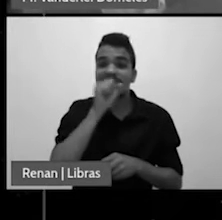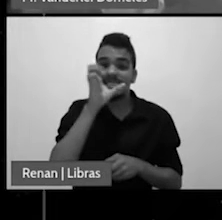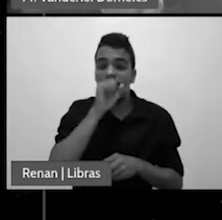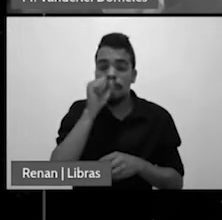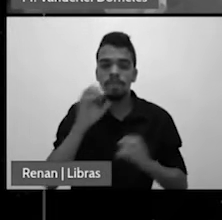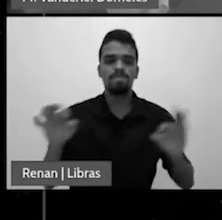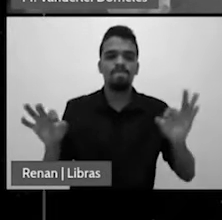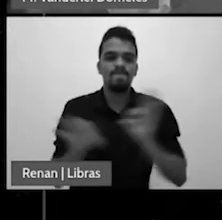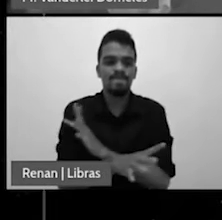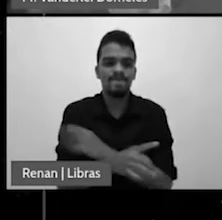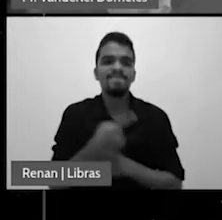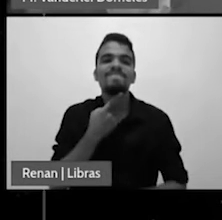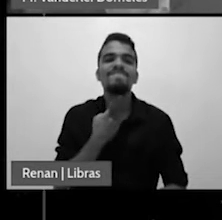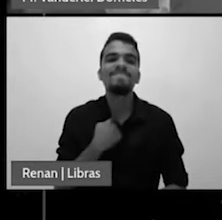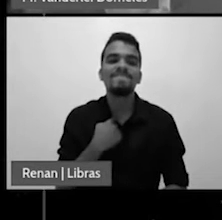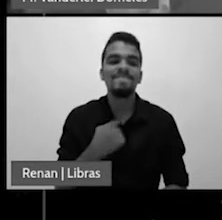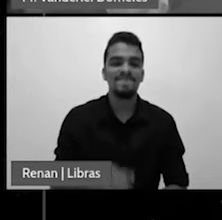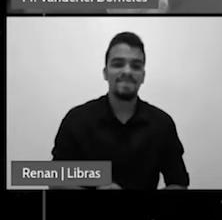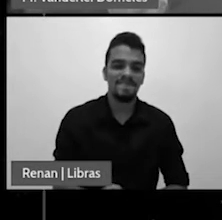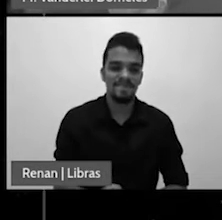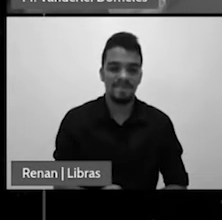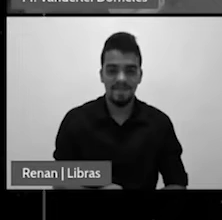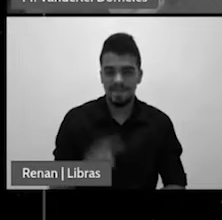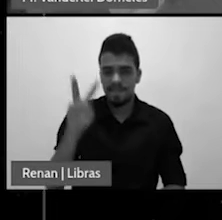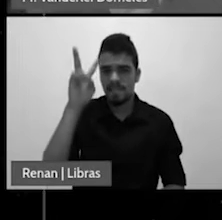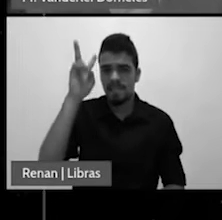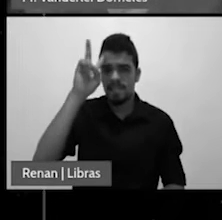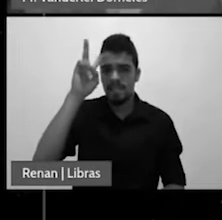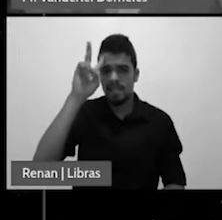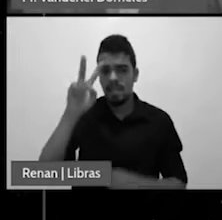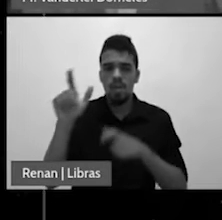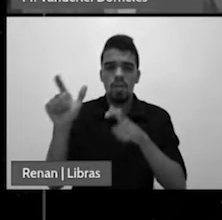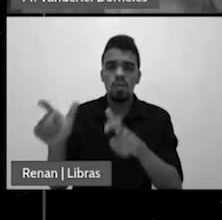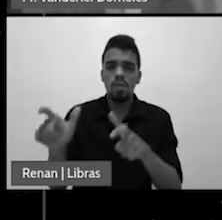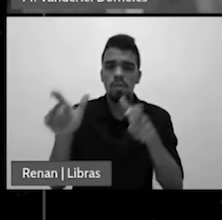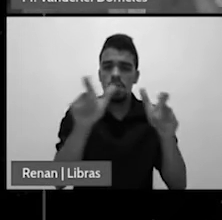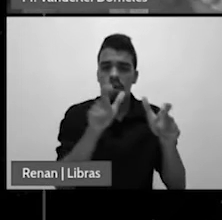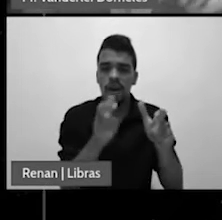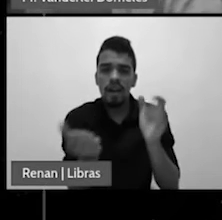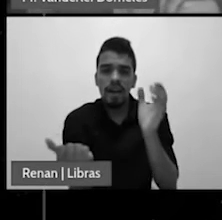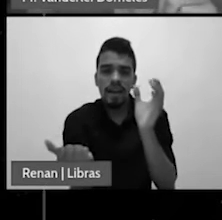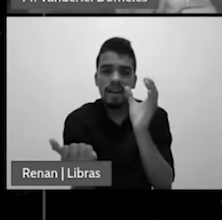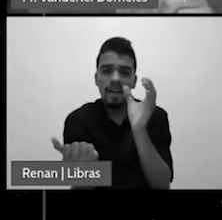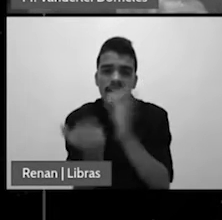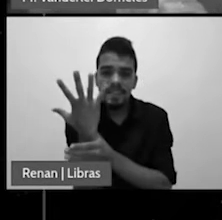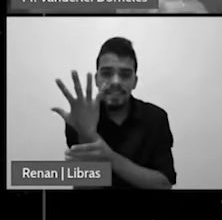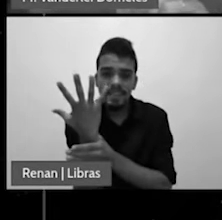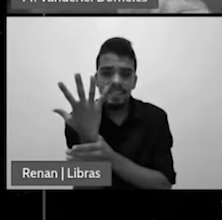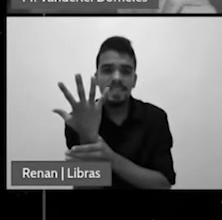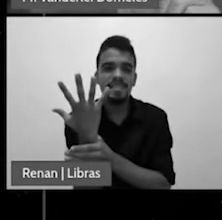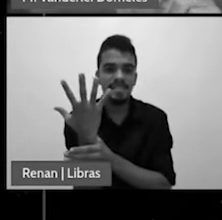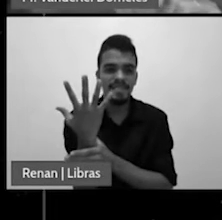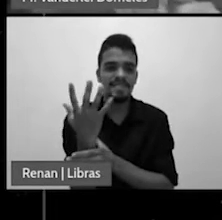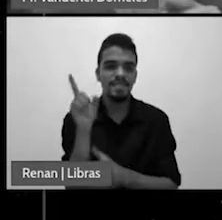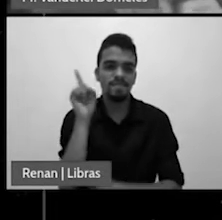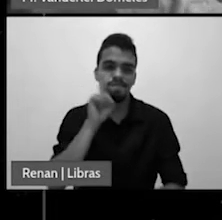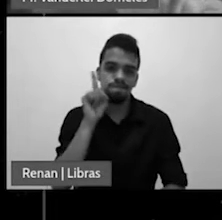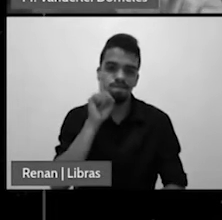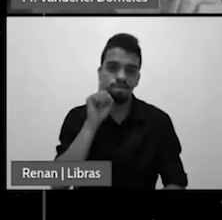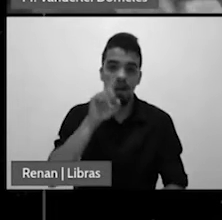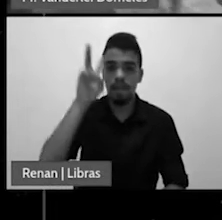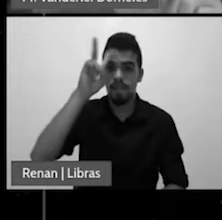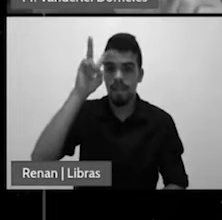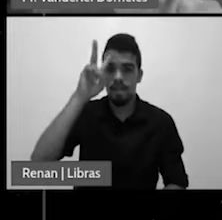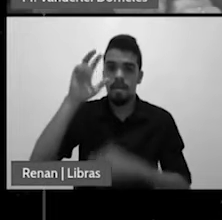Outro autor diz recordando o lugar dos puritanos na criação e desenvolvimento dos Estados Unidos nos lembramos de que a guarda